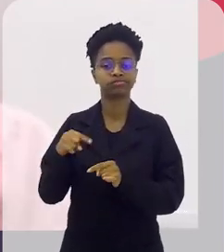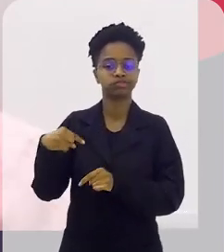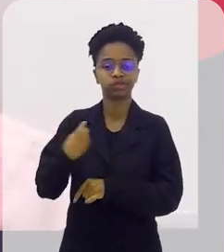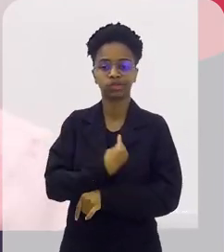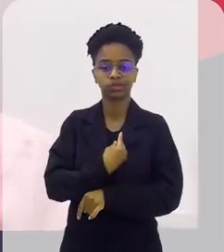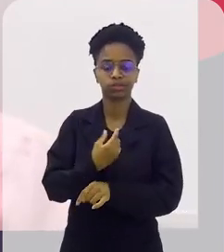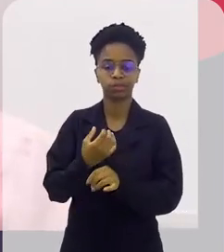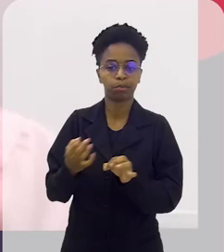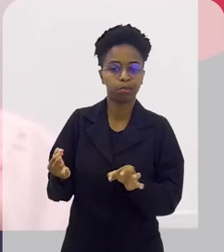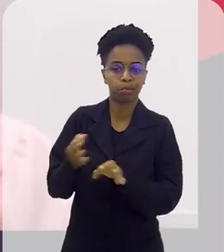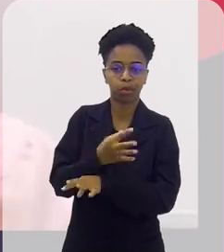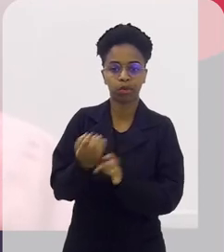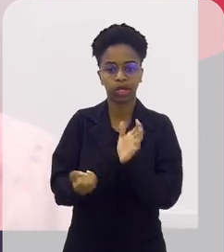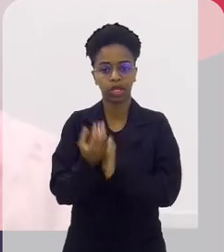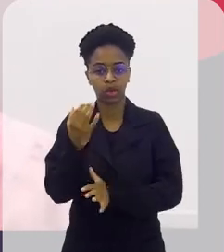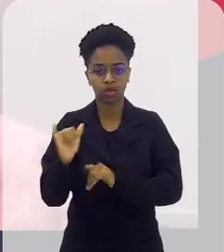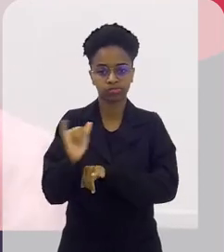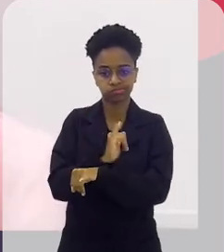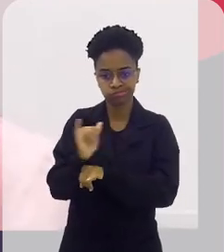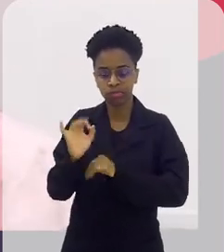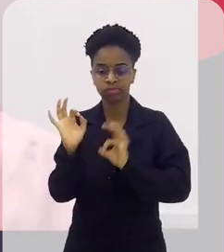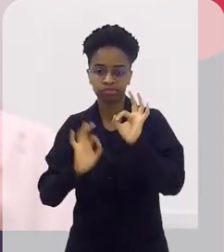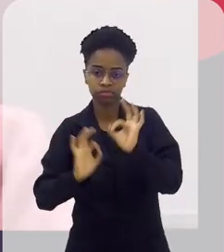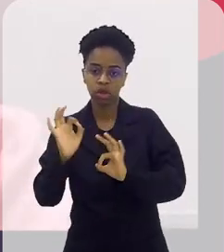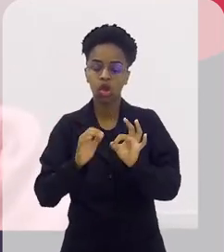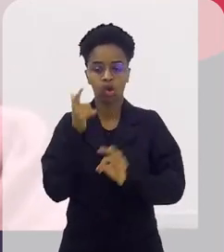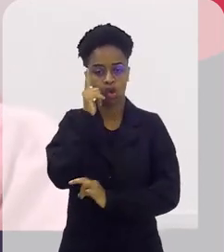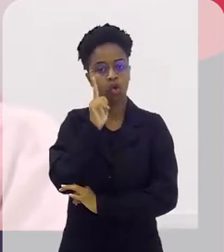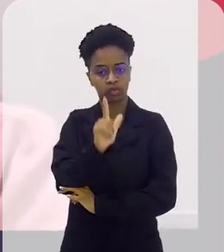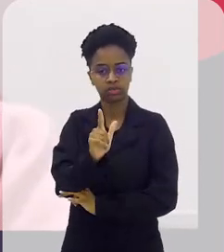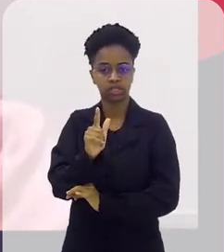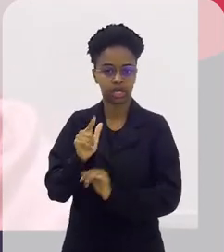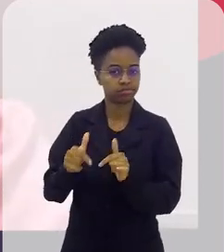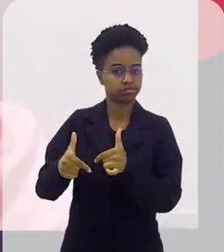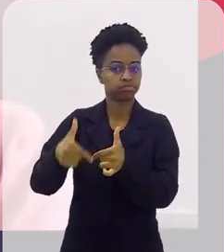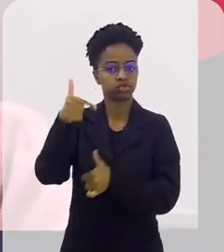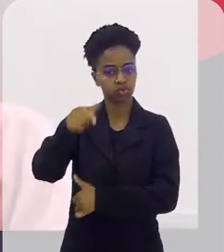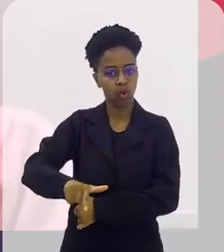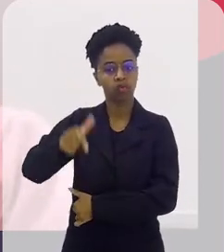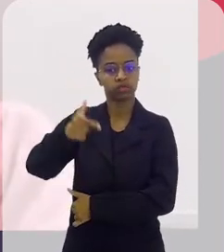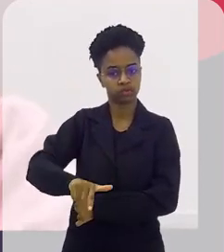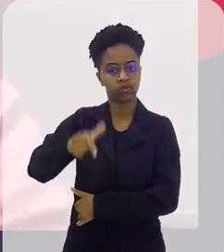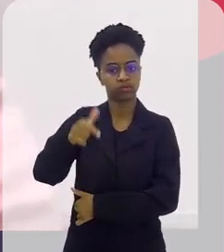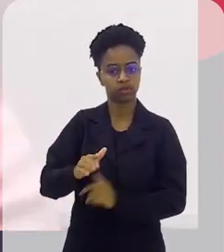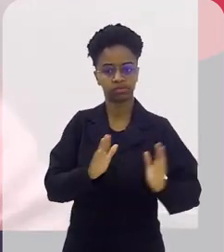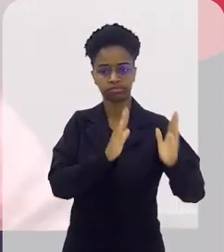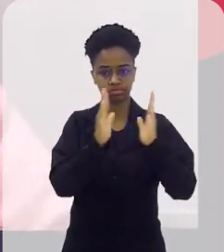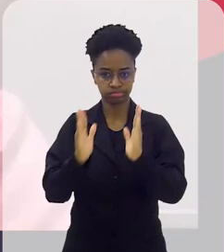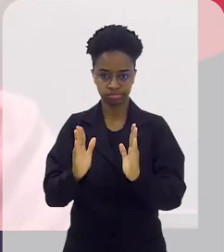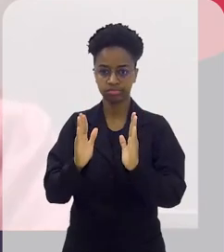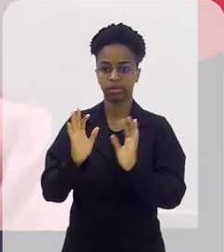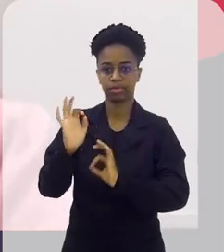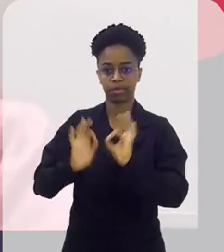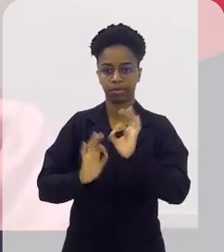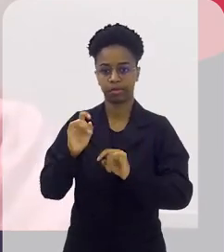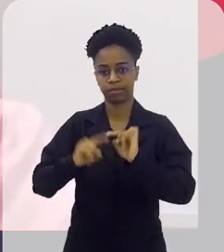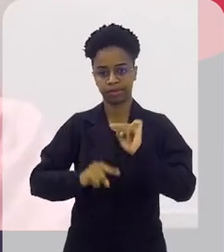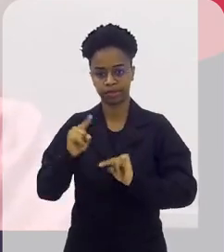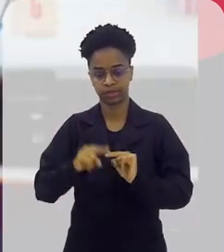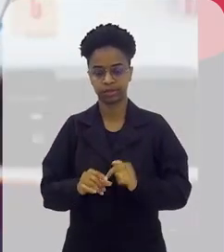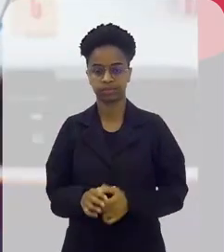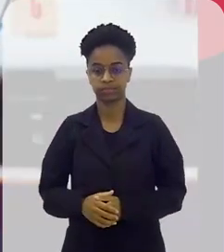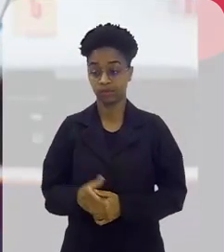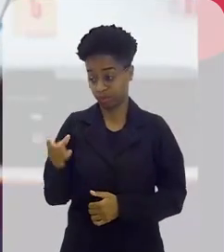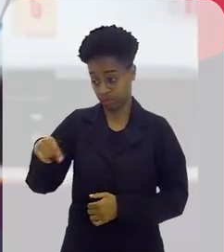de desenvolvermos toda a metodologia, a gente consegue, sim, reproduzir essa etapa de preparação do material.